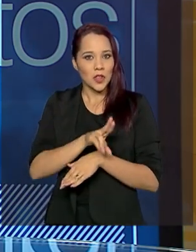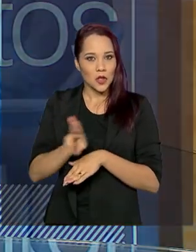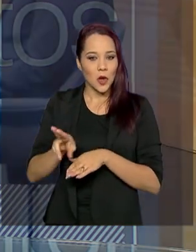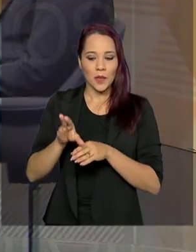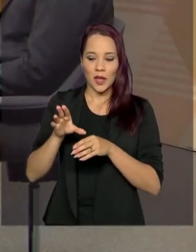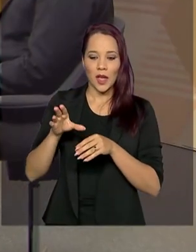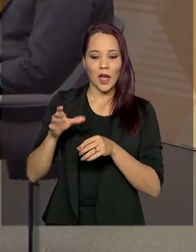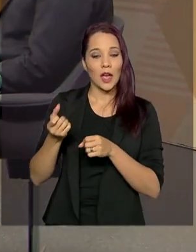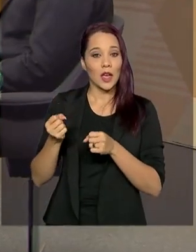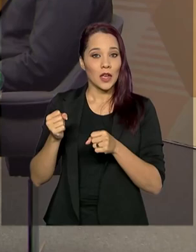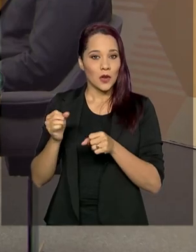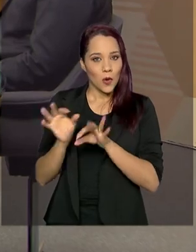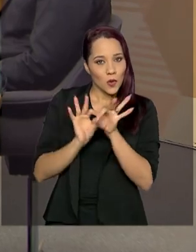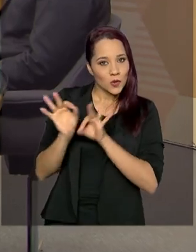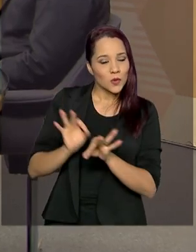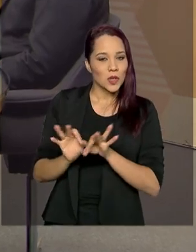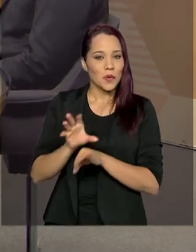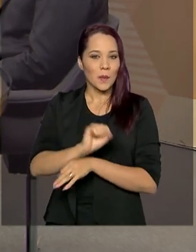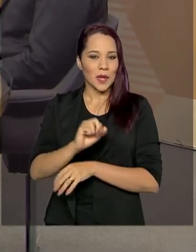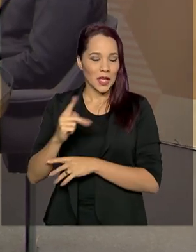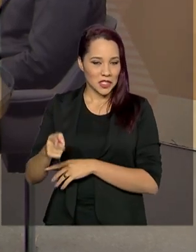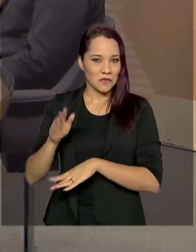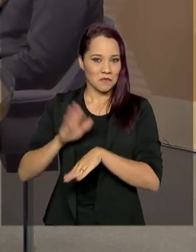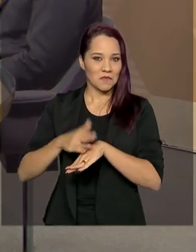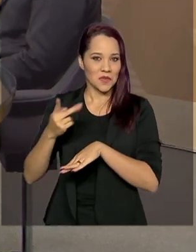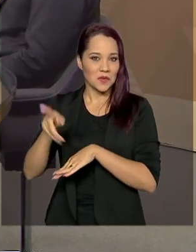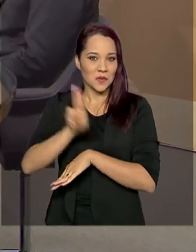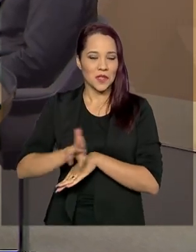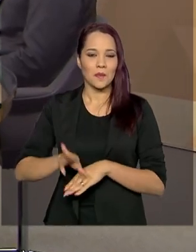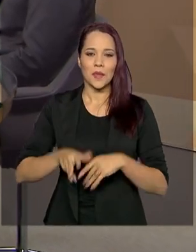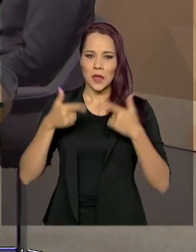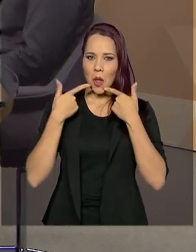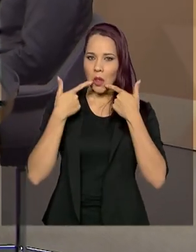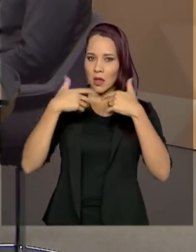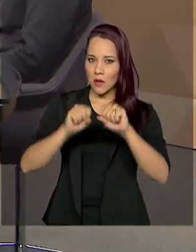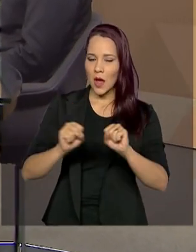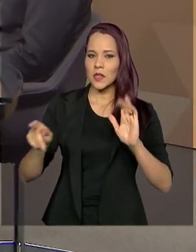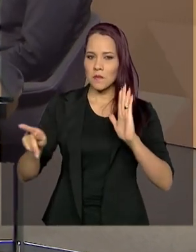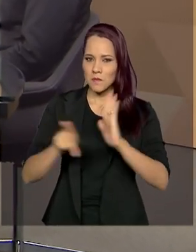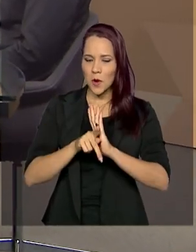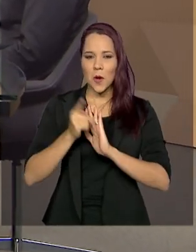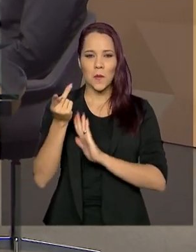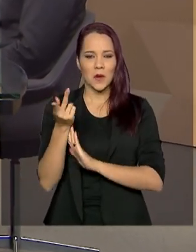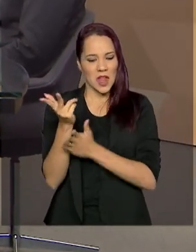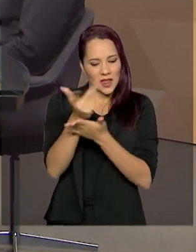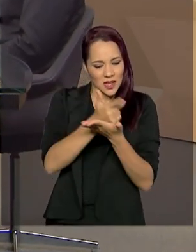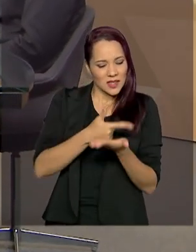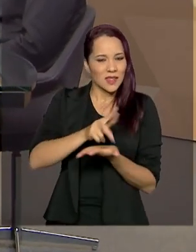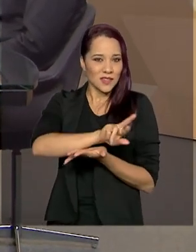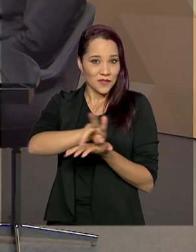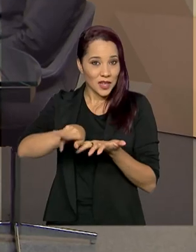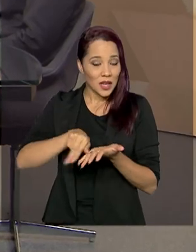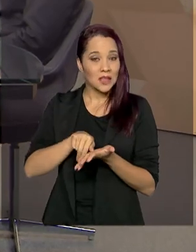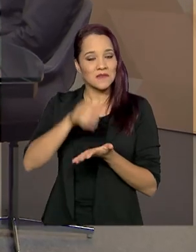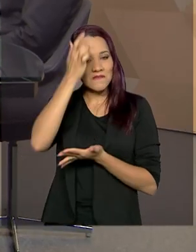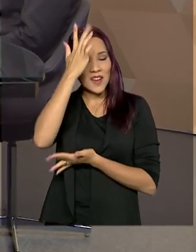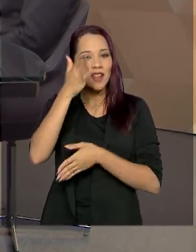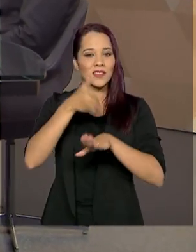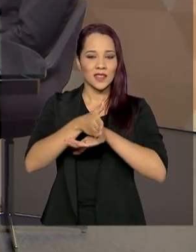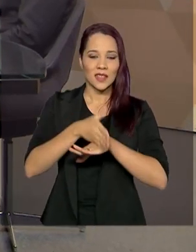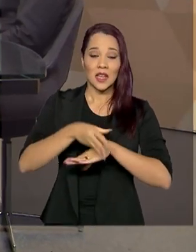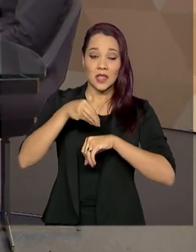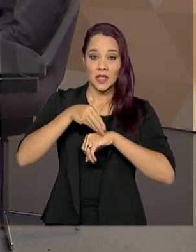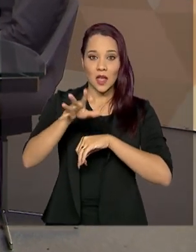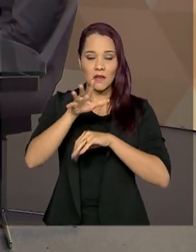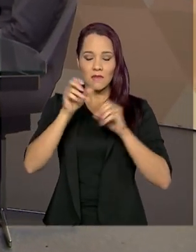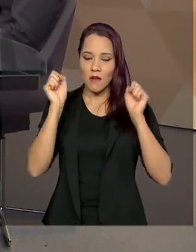construir o aplicativo que eles mesmos vão usar. Então, vai ser numa linguagem apropriada, lúdica, e com isso a gente quer, de fato, trazer